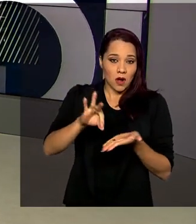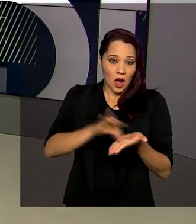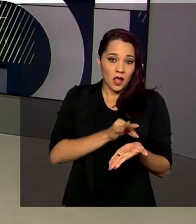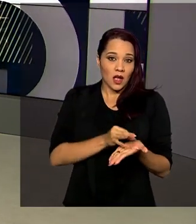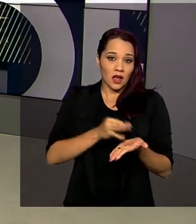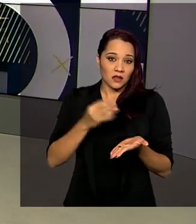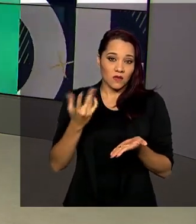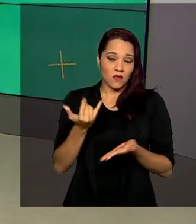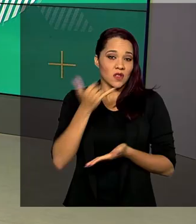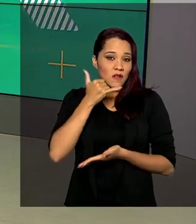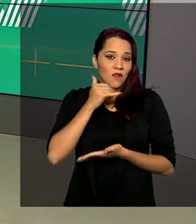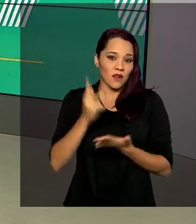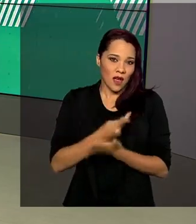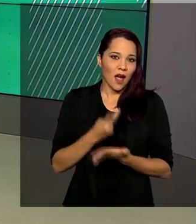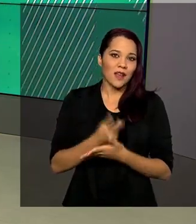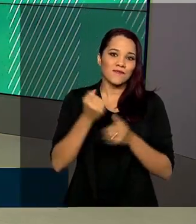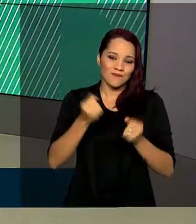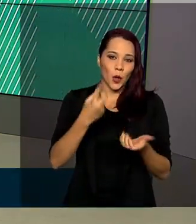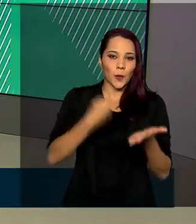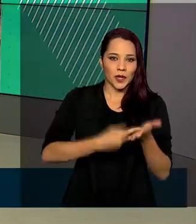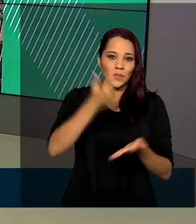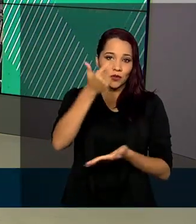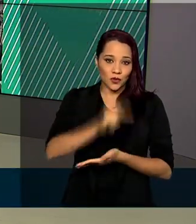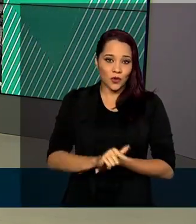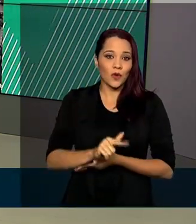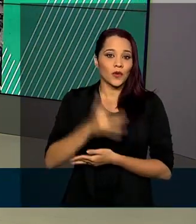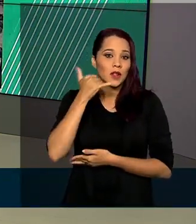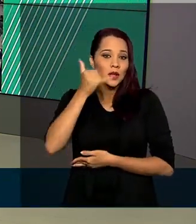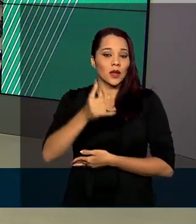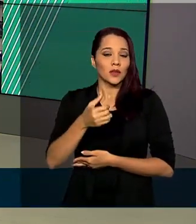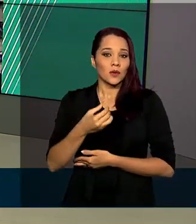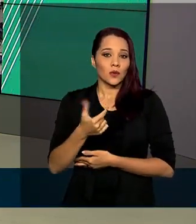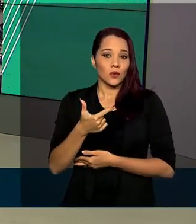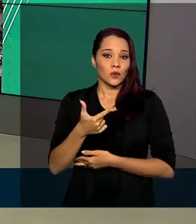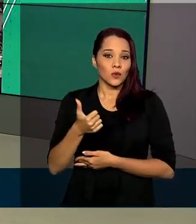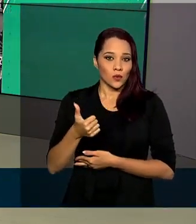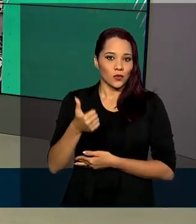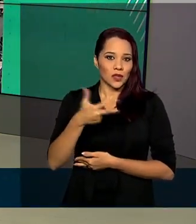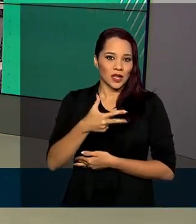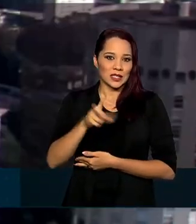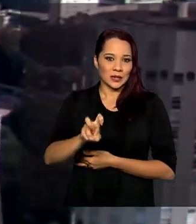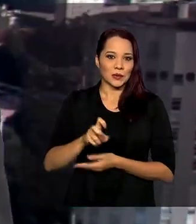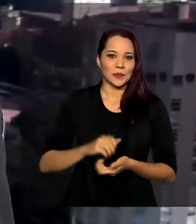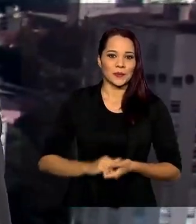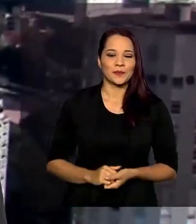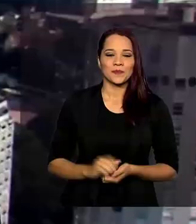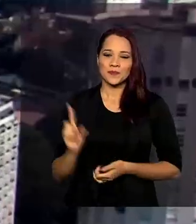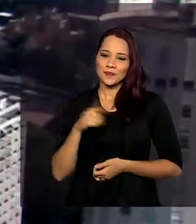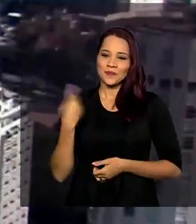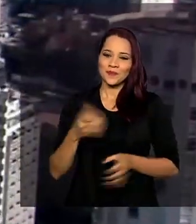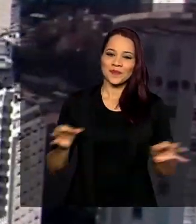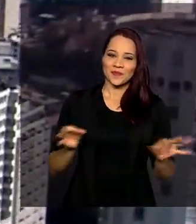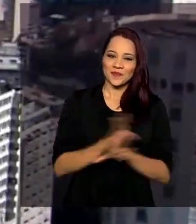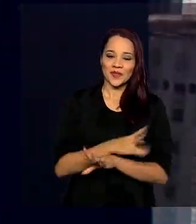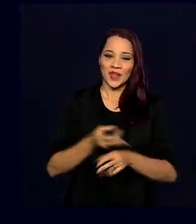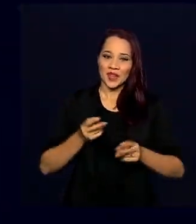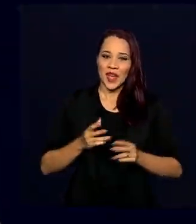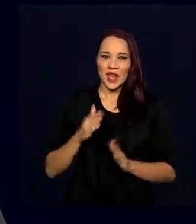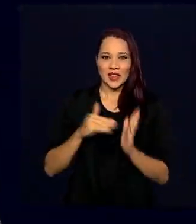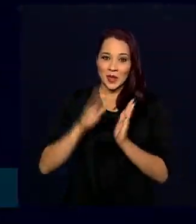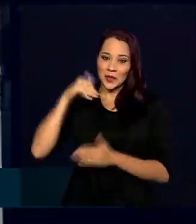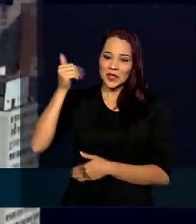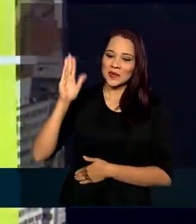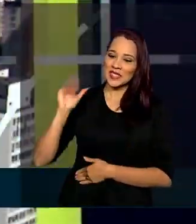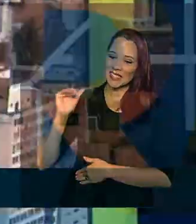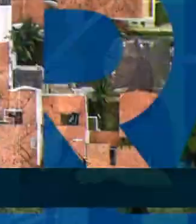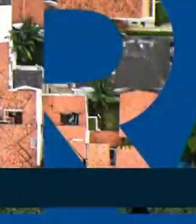telefone válido. Por isso, deve remarcar o horário ligando para o telefone 135. O governo agora fica por aqui. Até a próxima